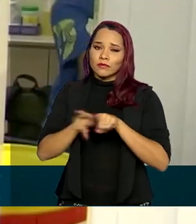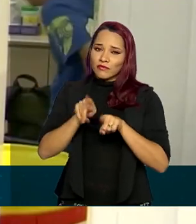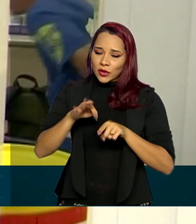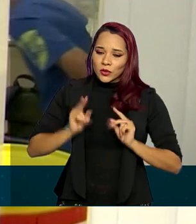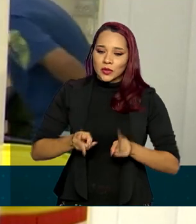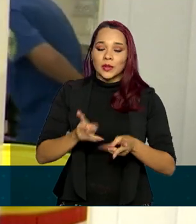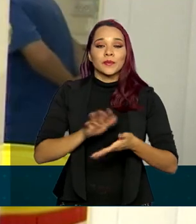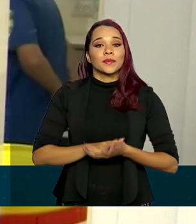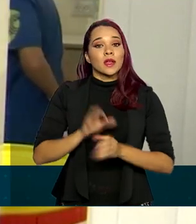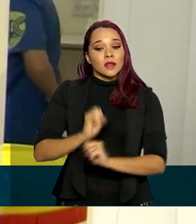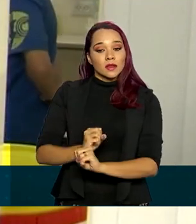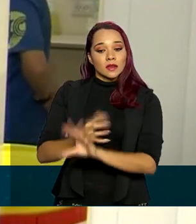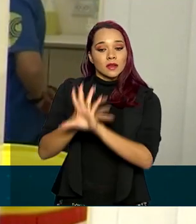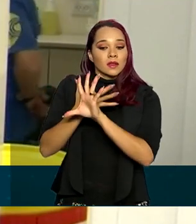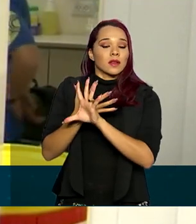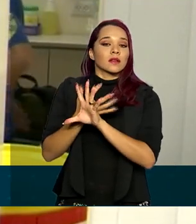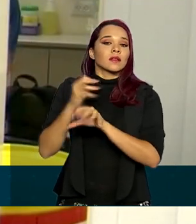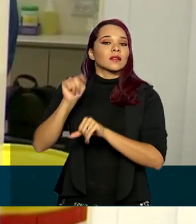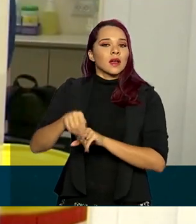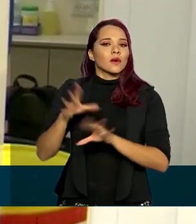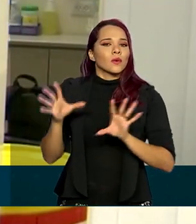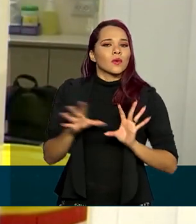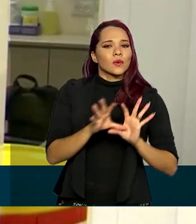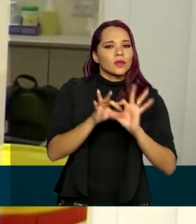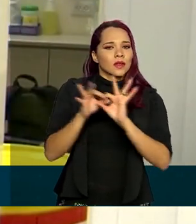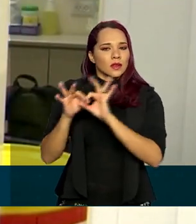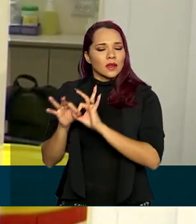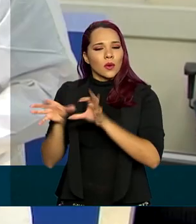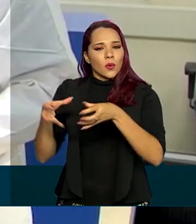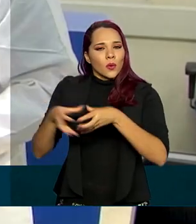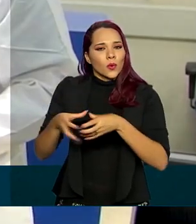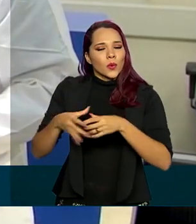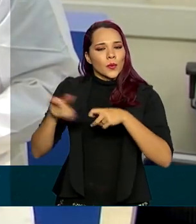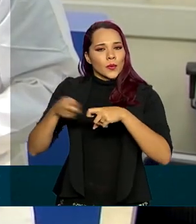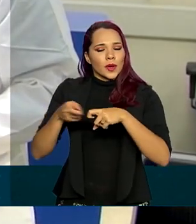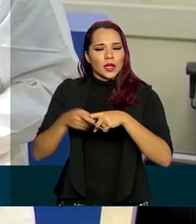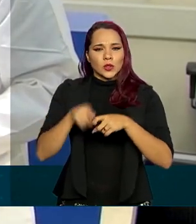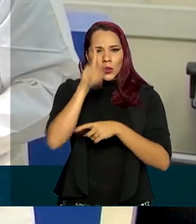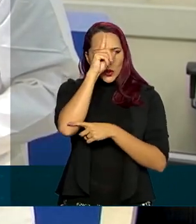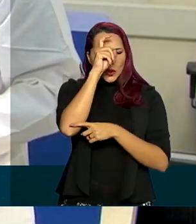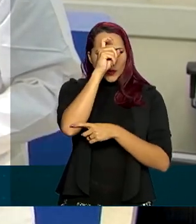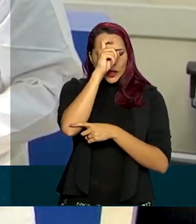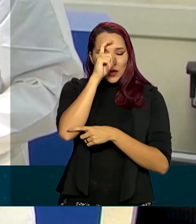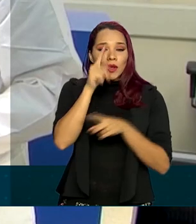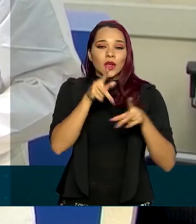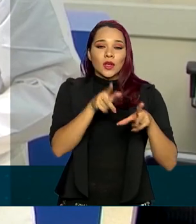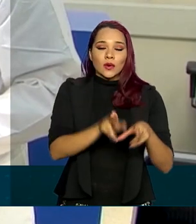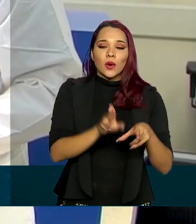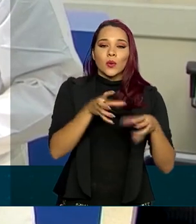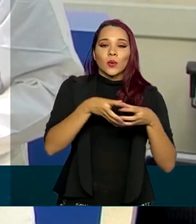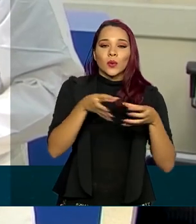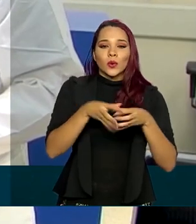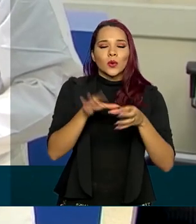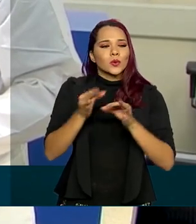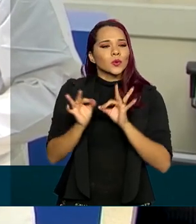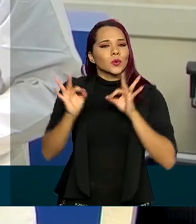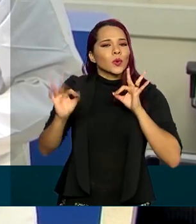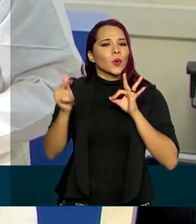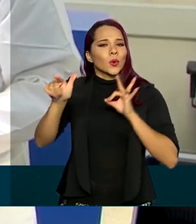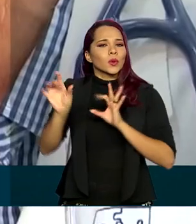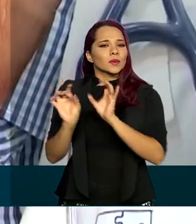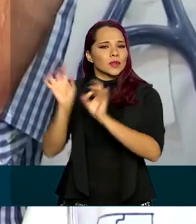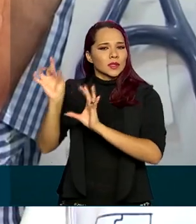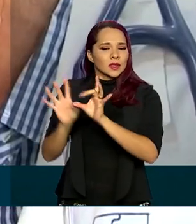telemedicina é capaz de conectar equipes médicas de hospitais com uma equipe remota especializada,